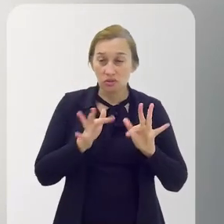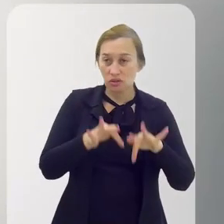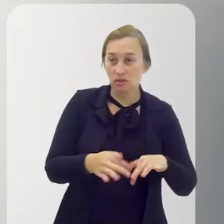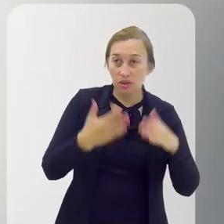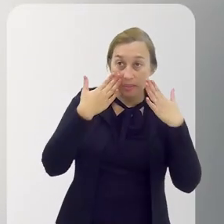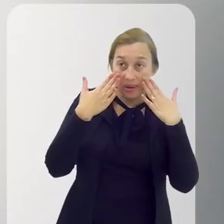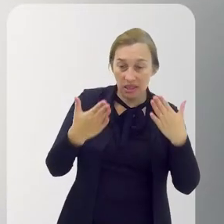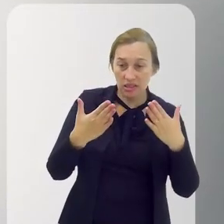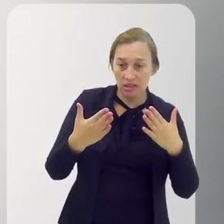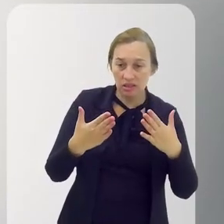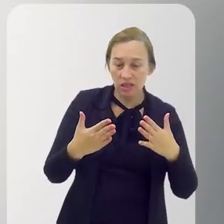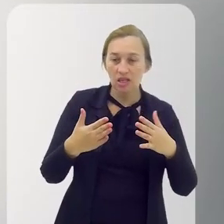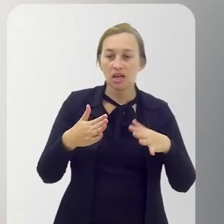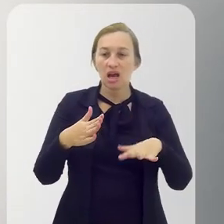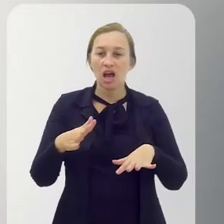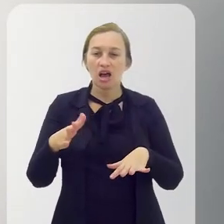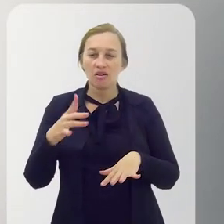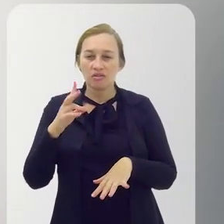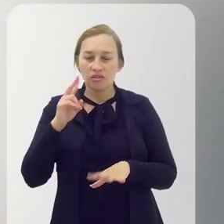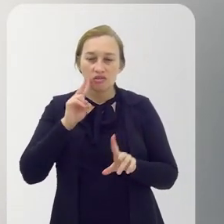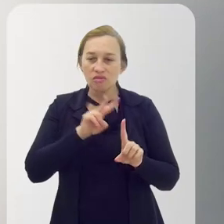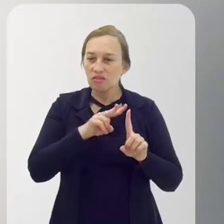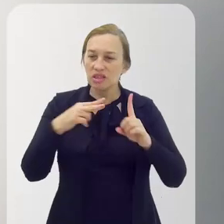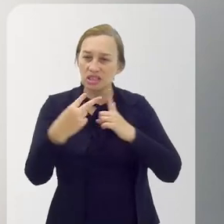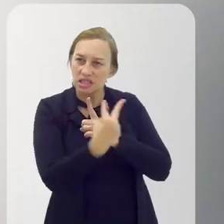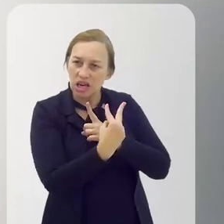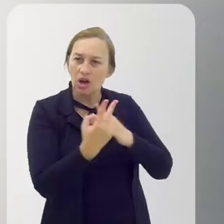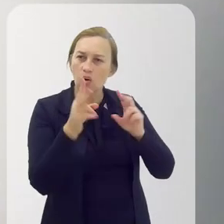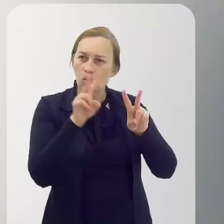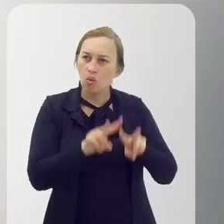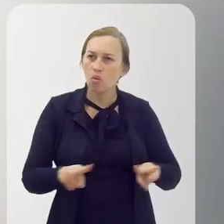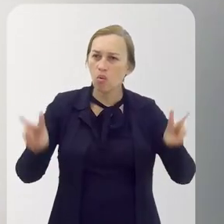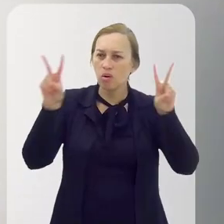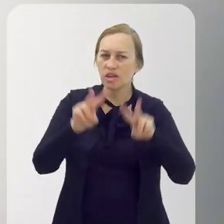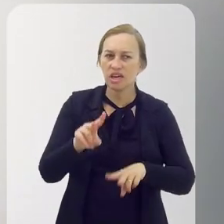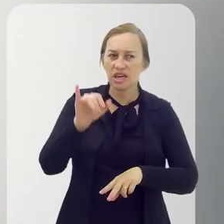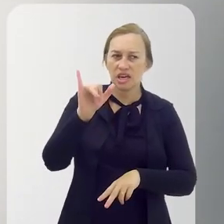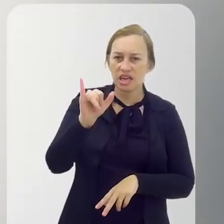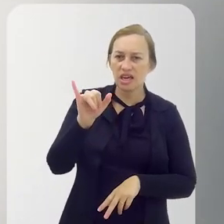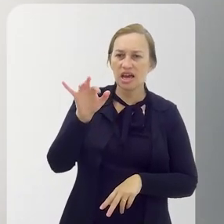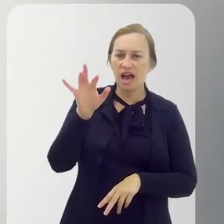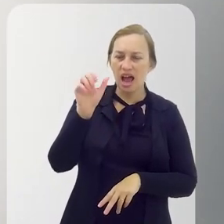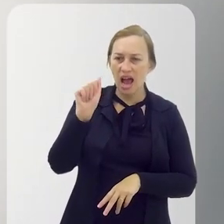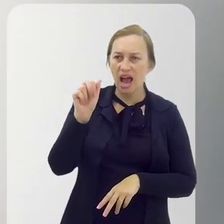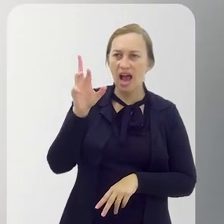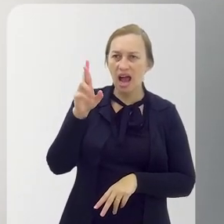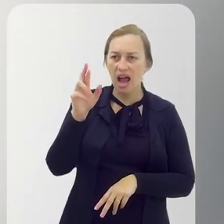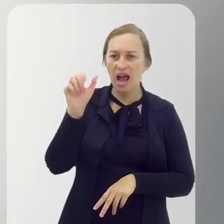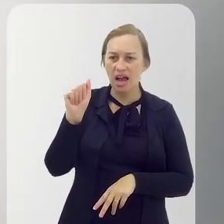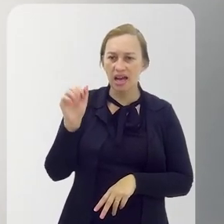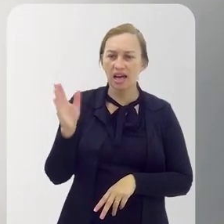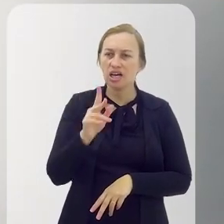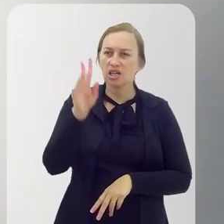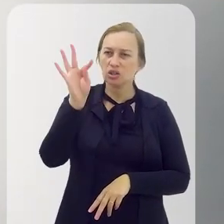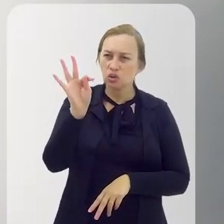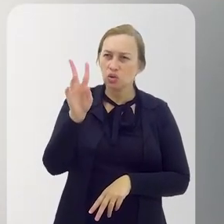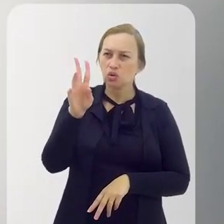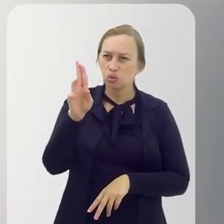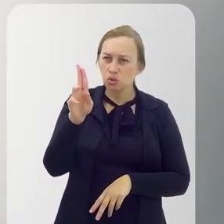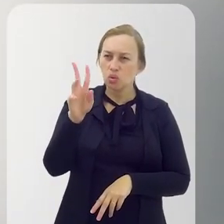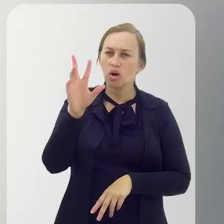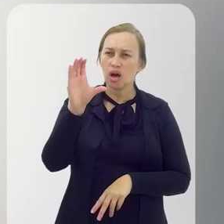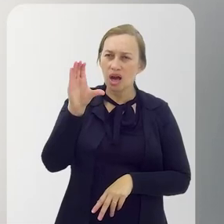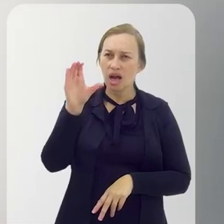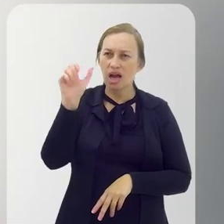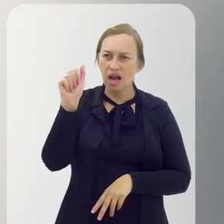no final, gente apresenta visões do Baniwa, gente apresenta visões da Yara Tucano, pessoas que estão pensando